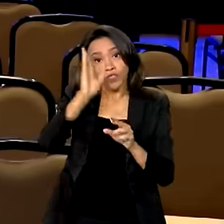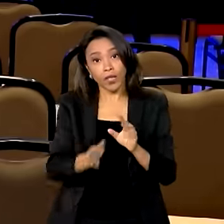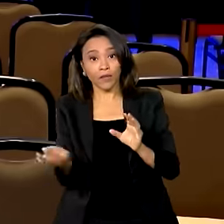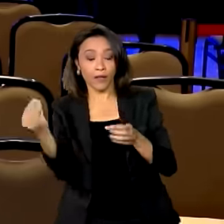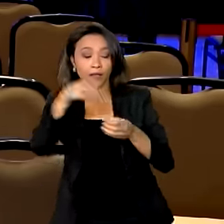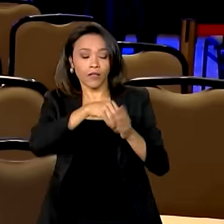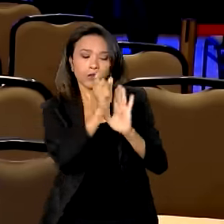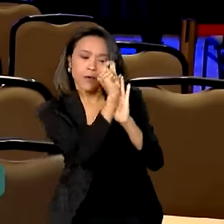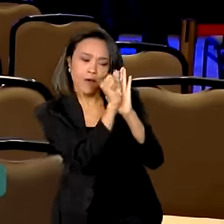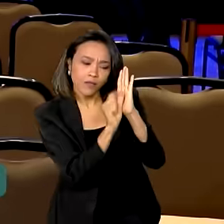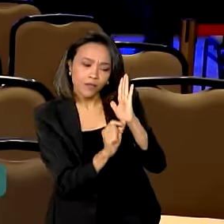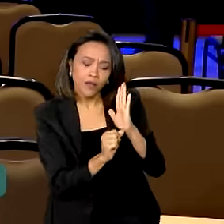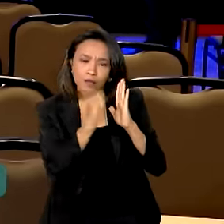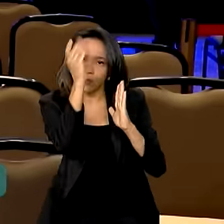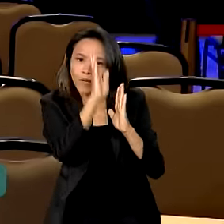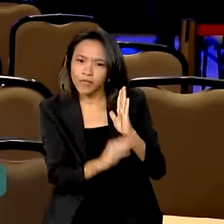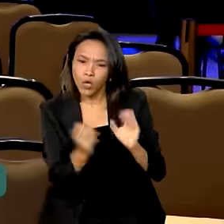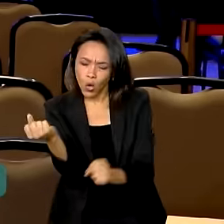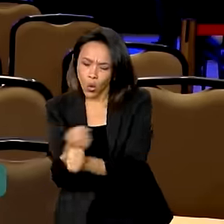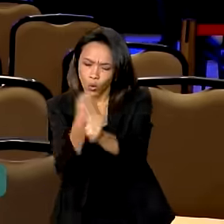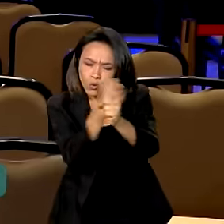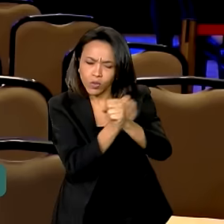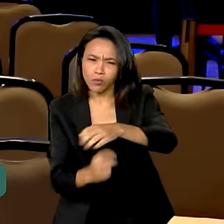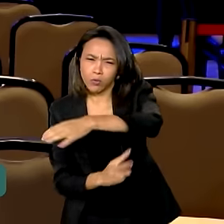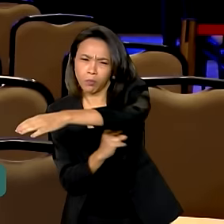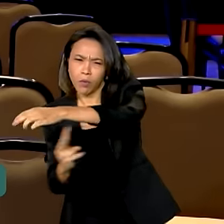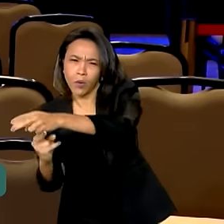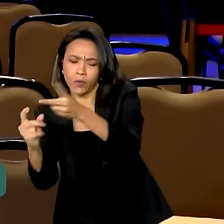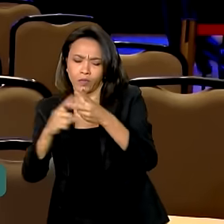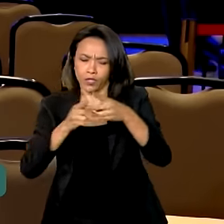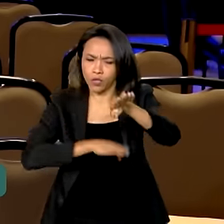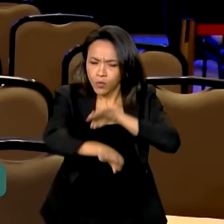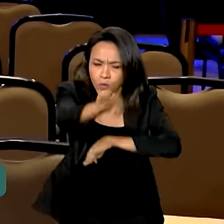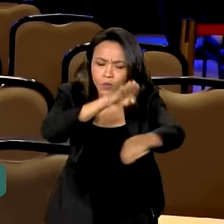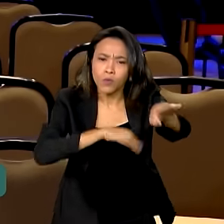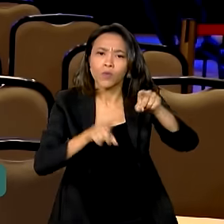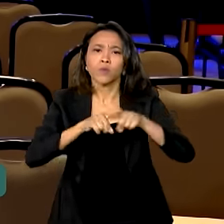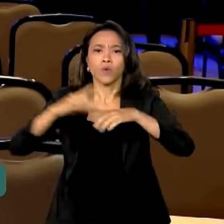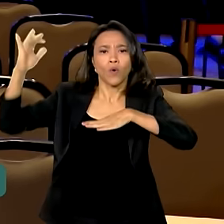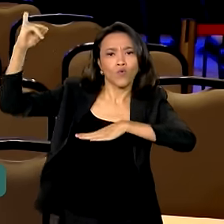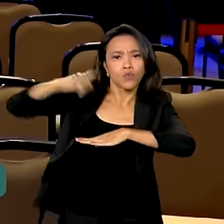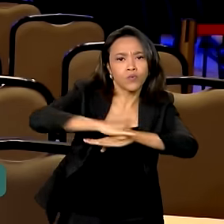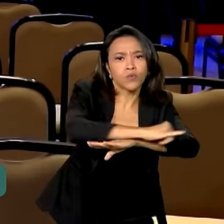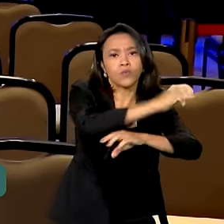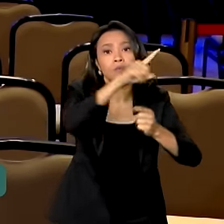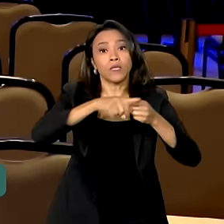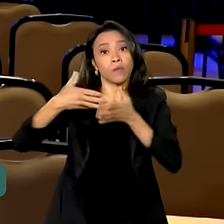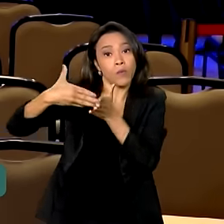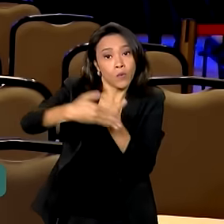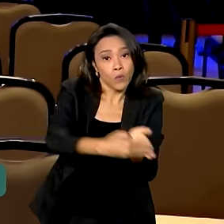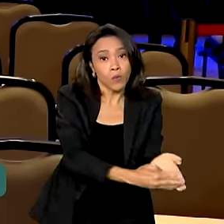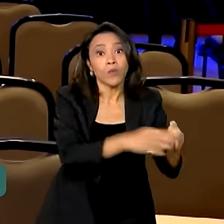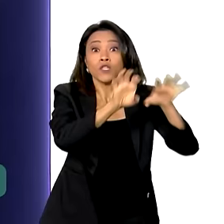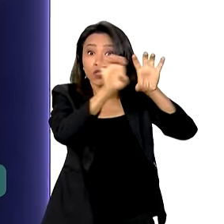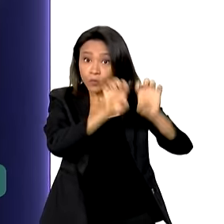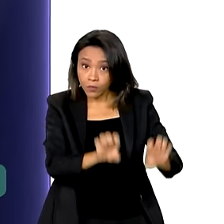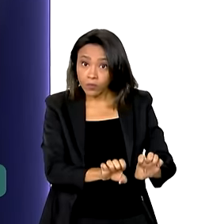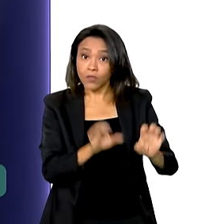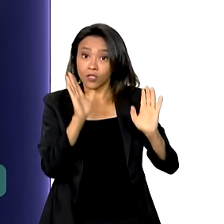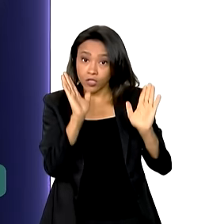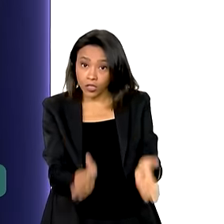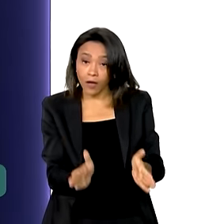brasileiro recursos para a construção de pontes, rodovias, portos, aeroportos e obras de infraestrutura.